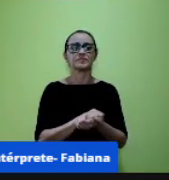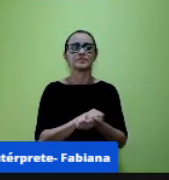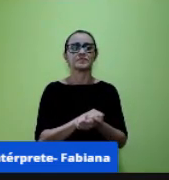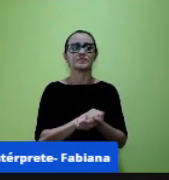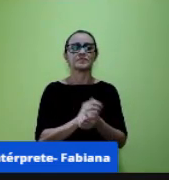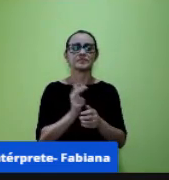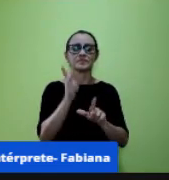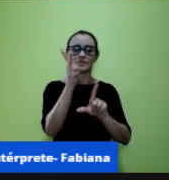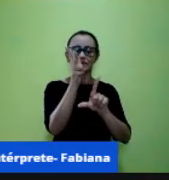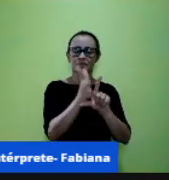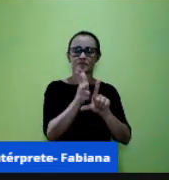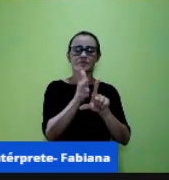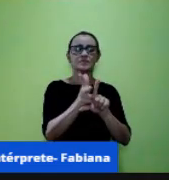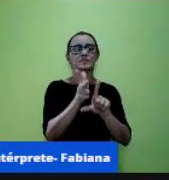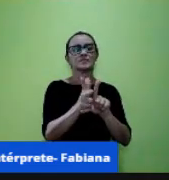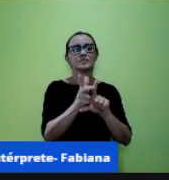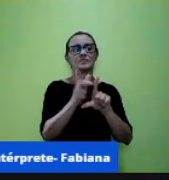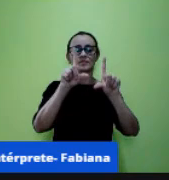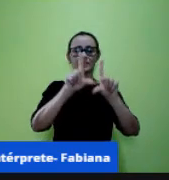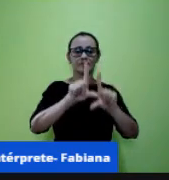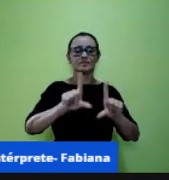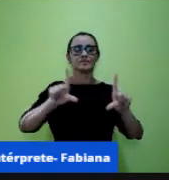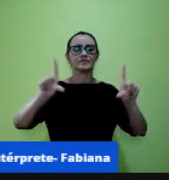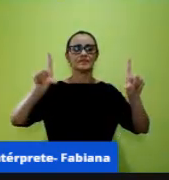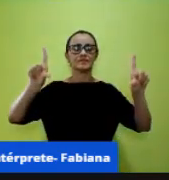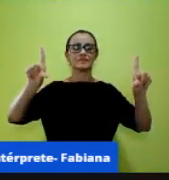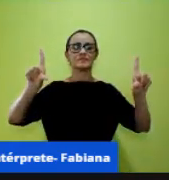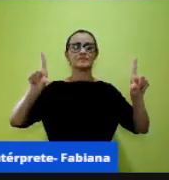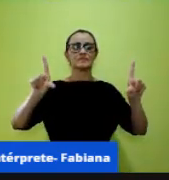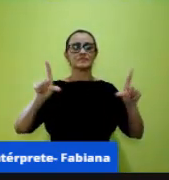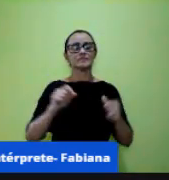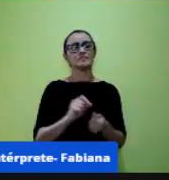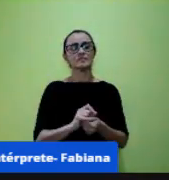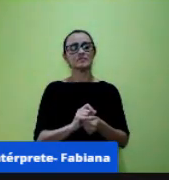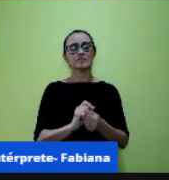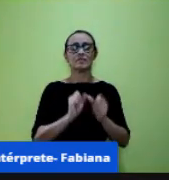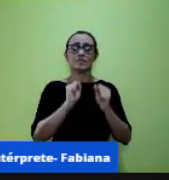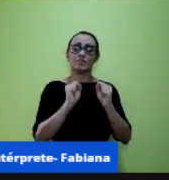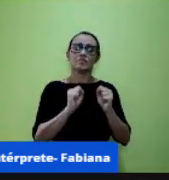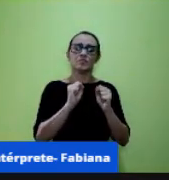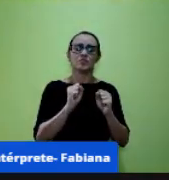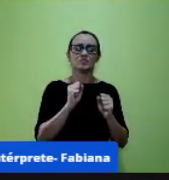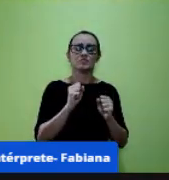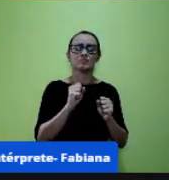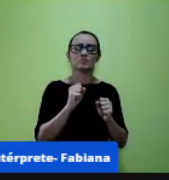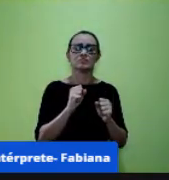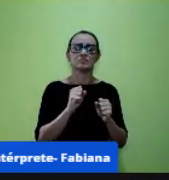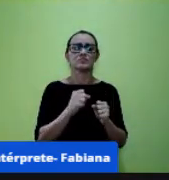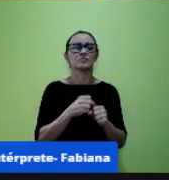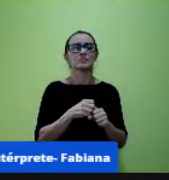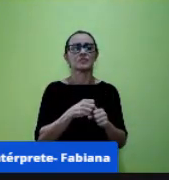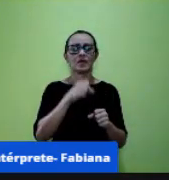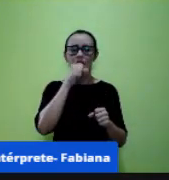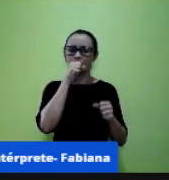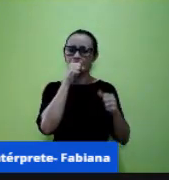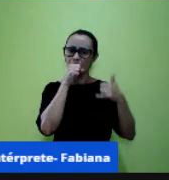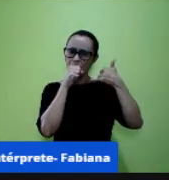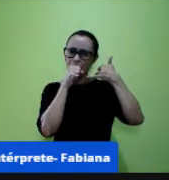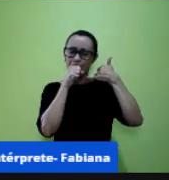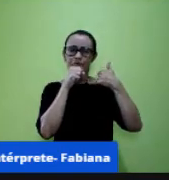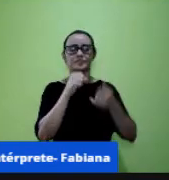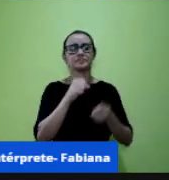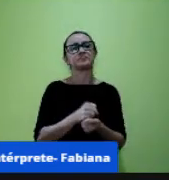slide né pode fazer o áudio e depois fazer essas imagens impressas